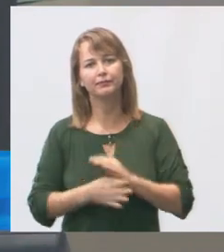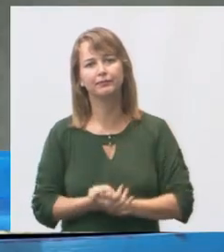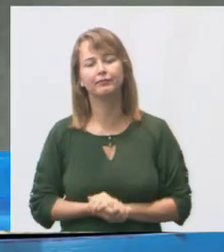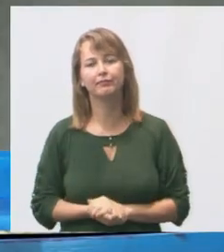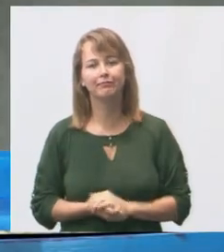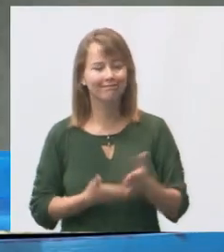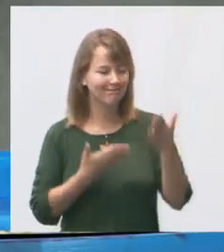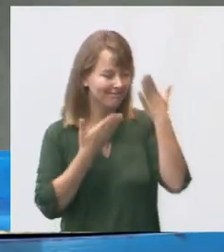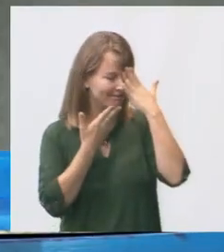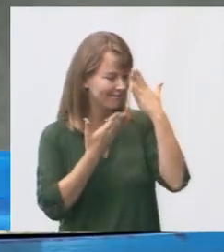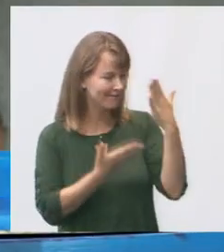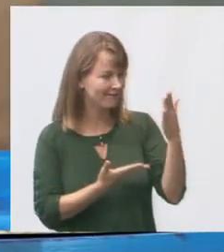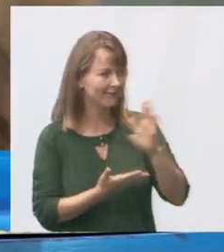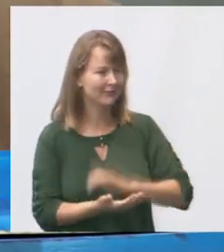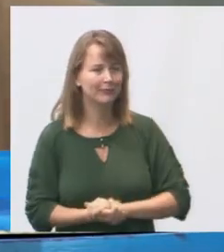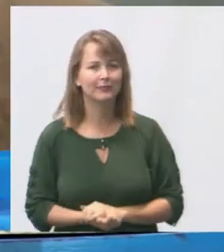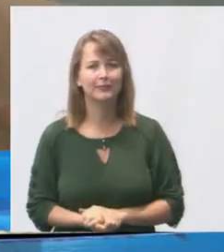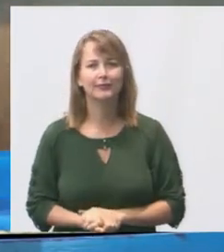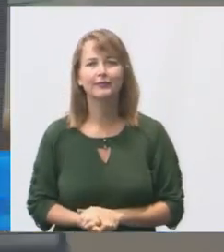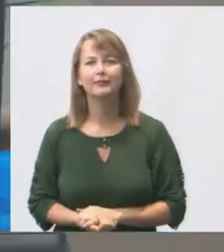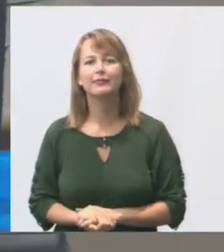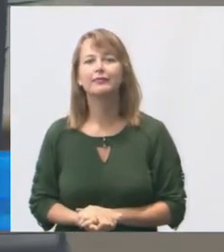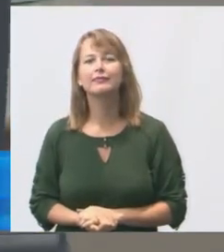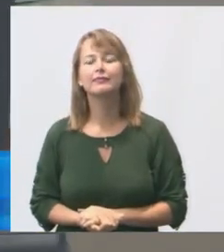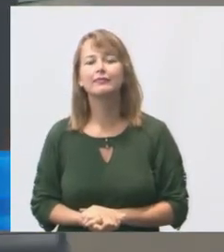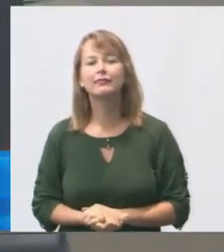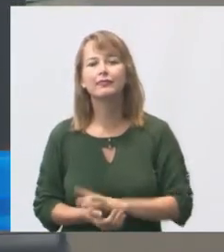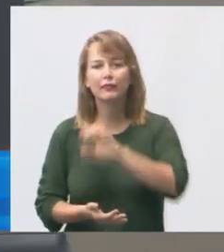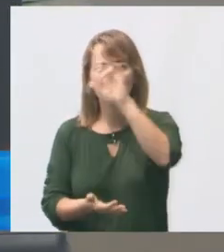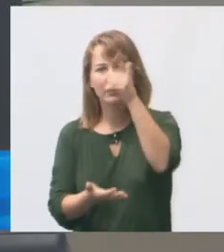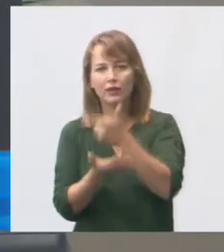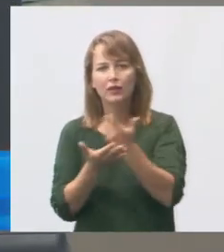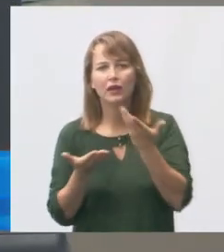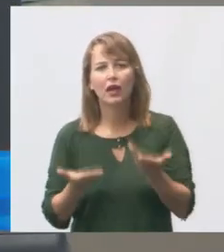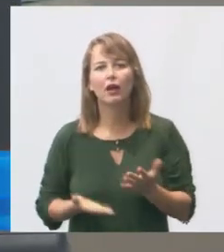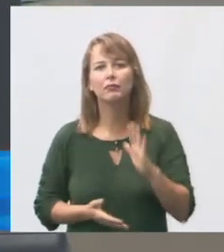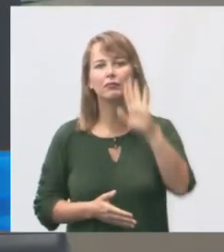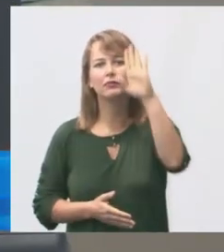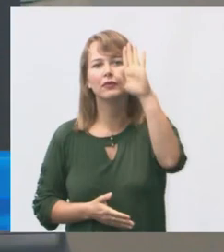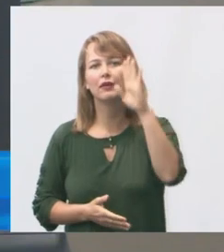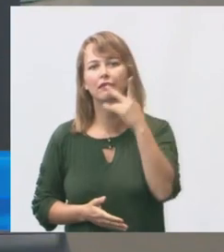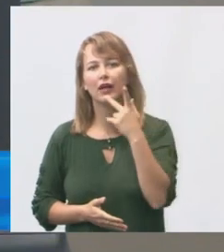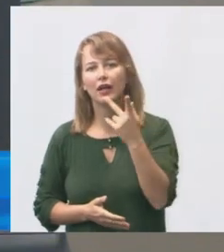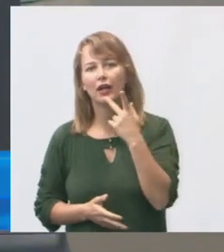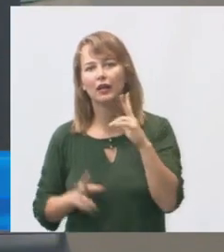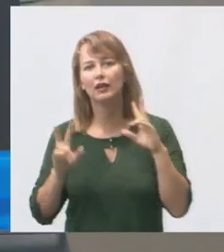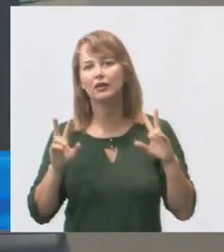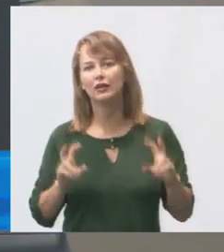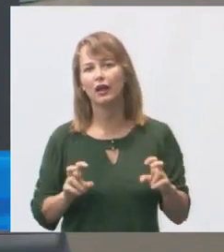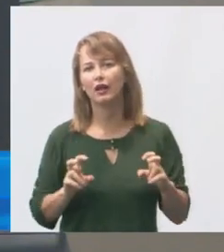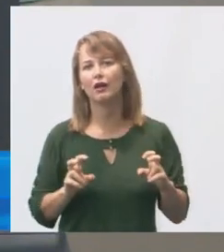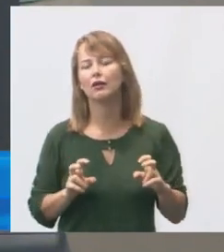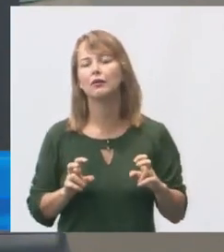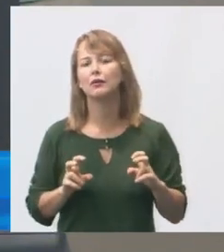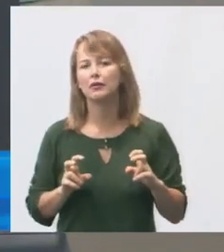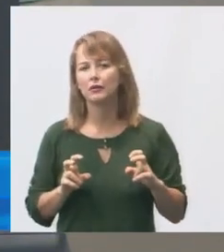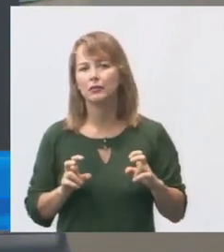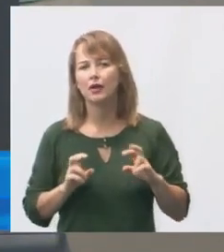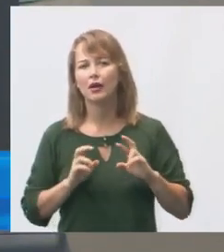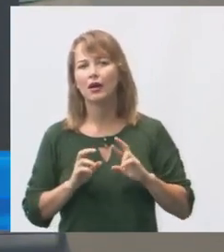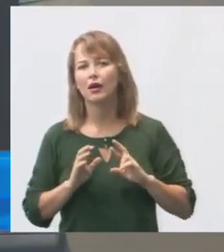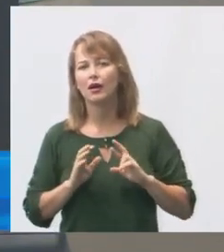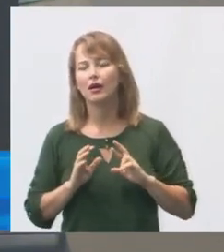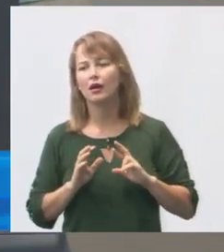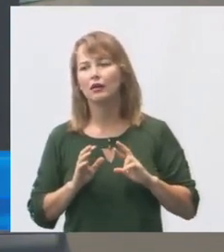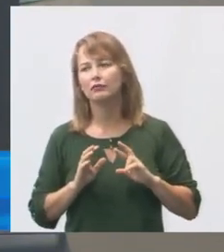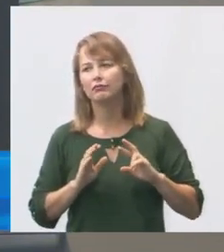Obrigado. Obrigado. Alguma liderança que gostaria de se manifestar em relação a alguma situação referente a essas